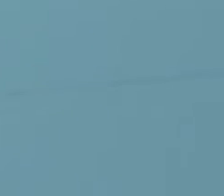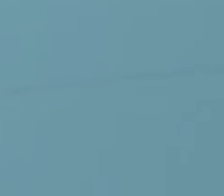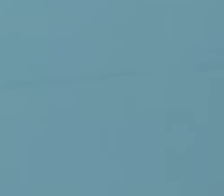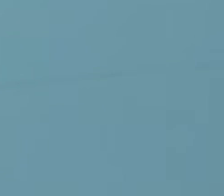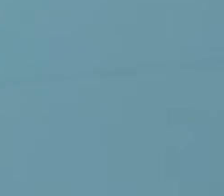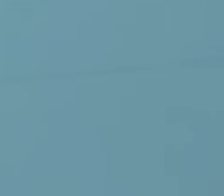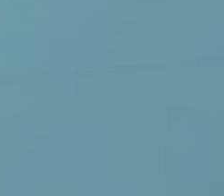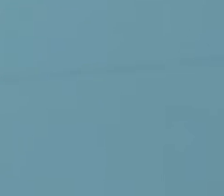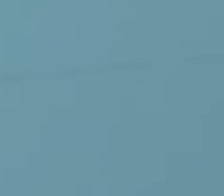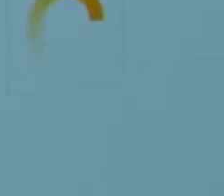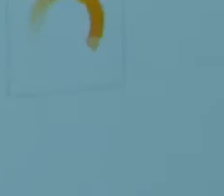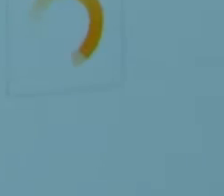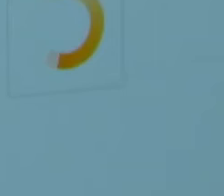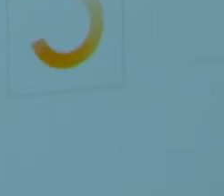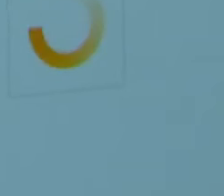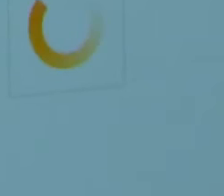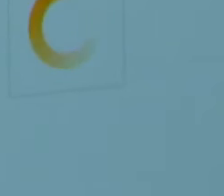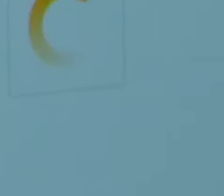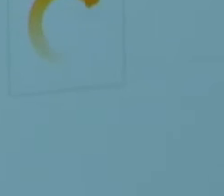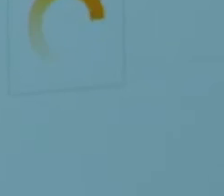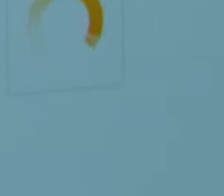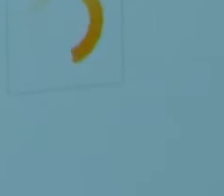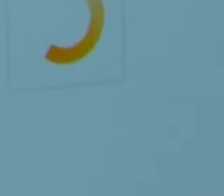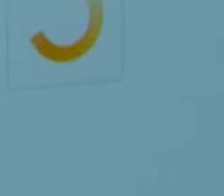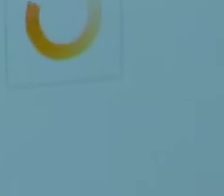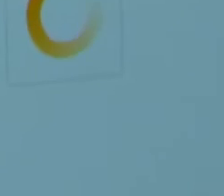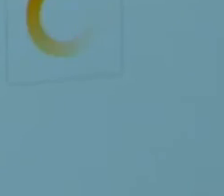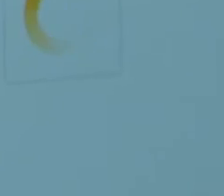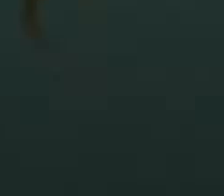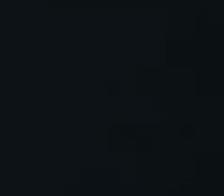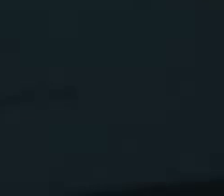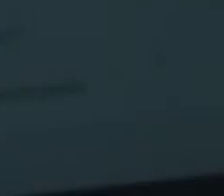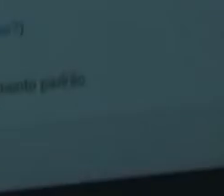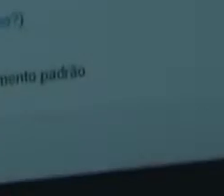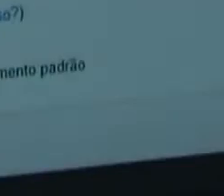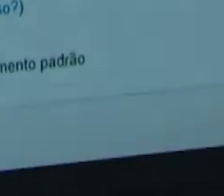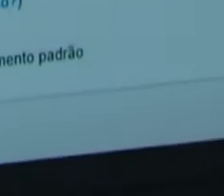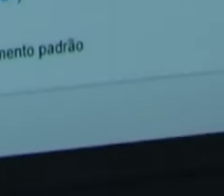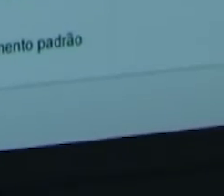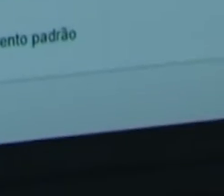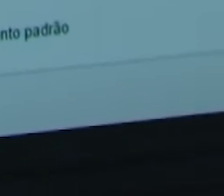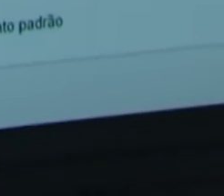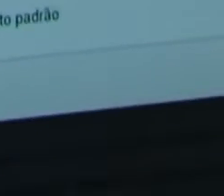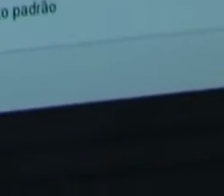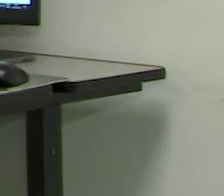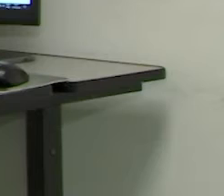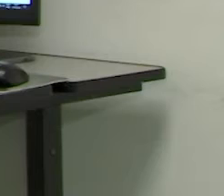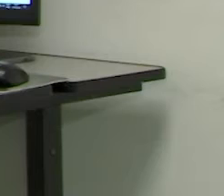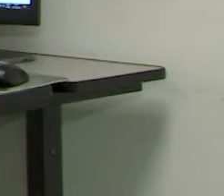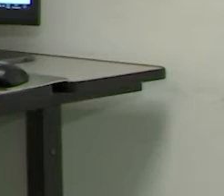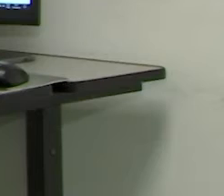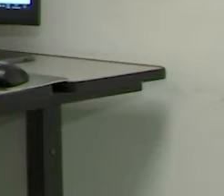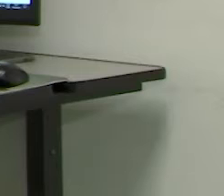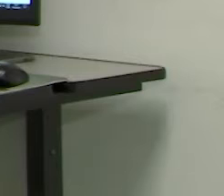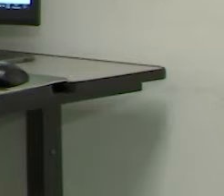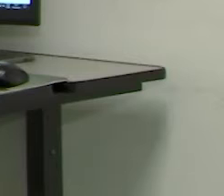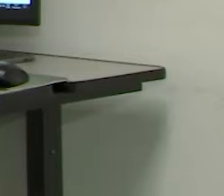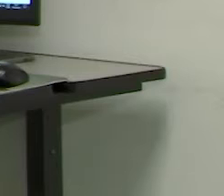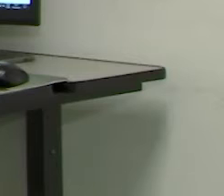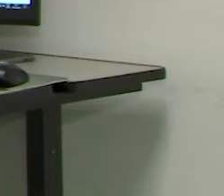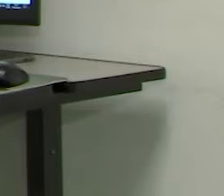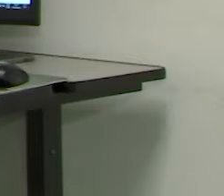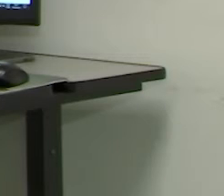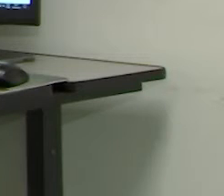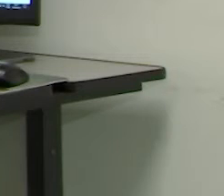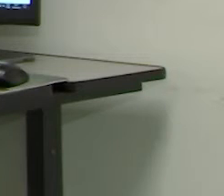reclamações estão o descumprimento da oferta ou do prazo de entrega e o envio de produtos errados. Além disso,